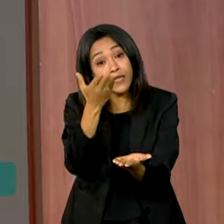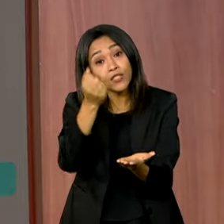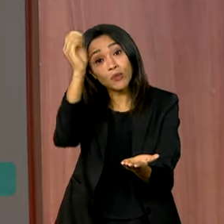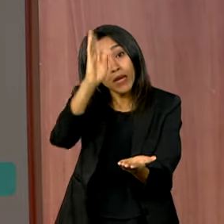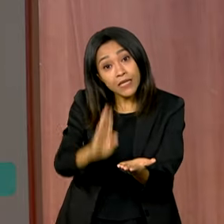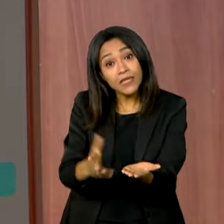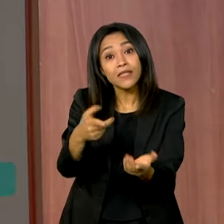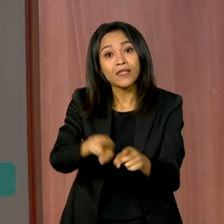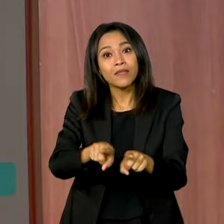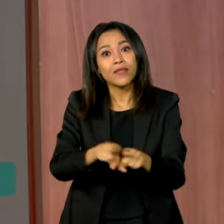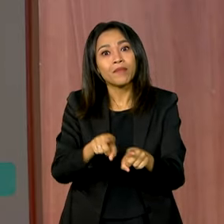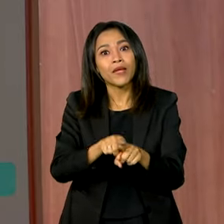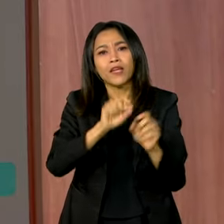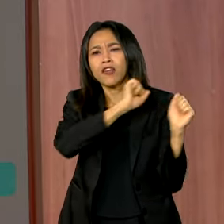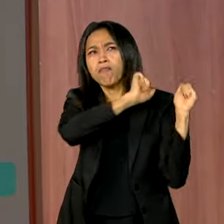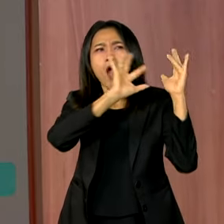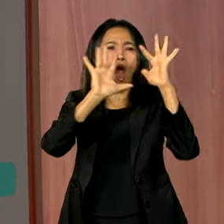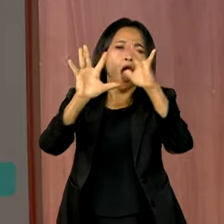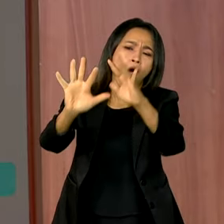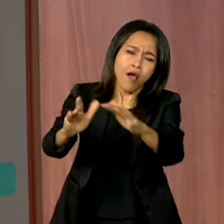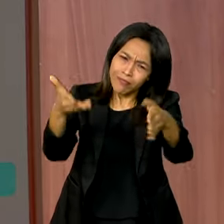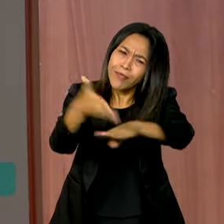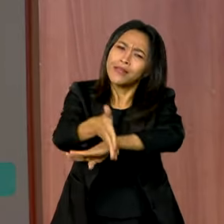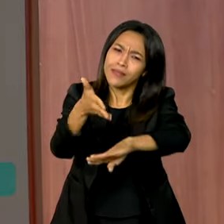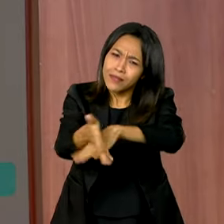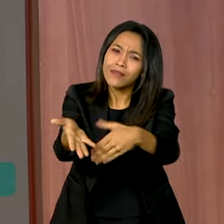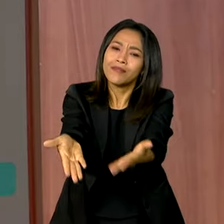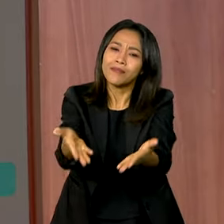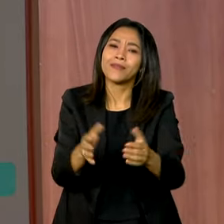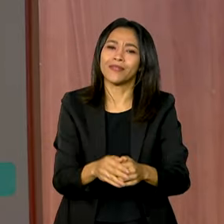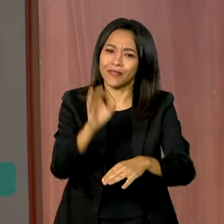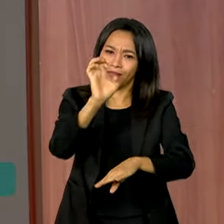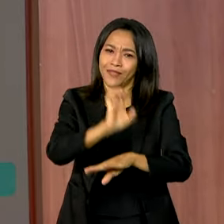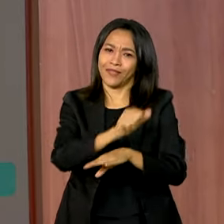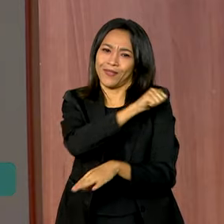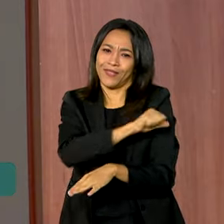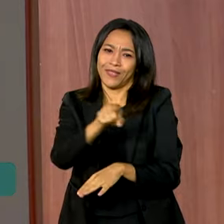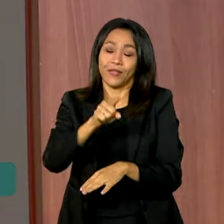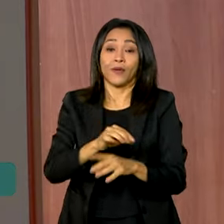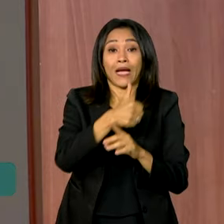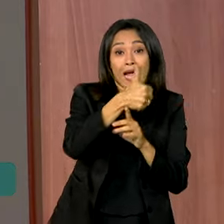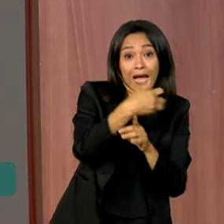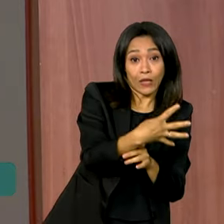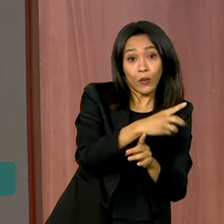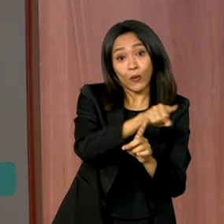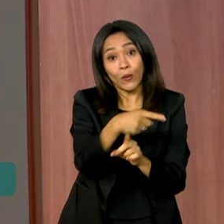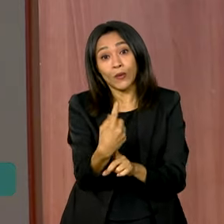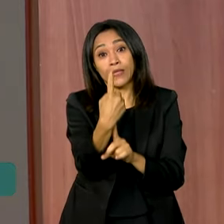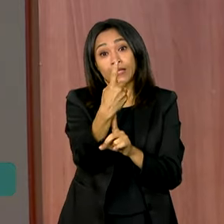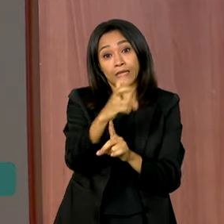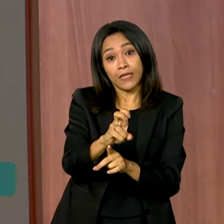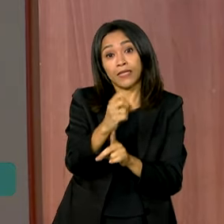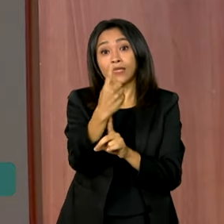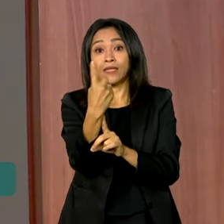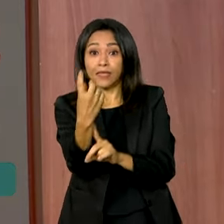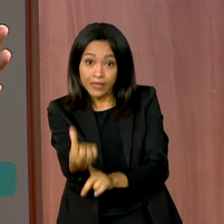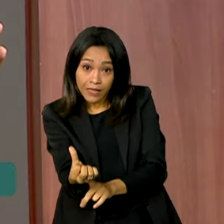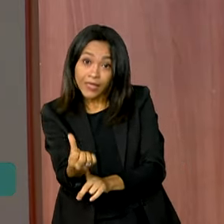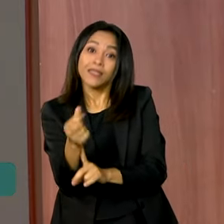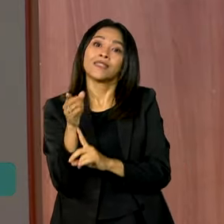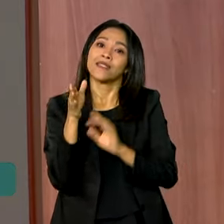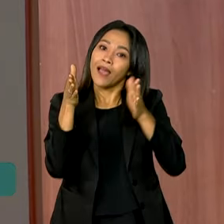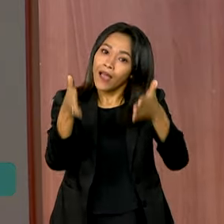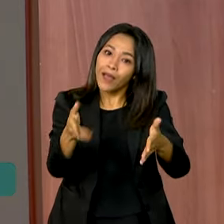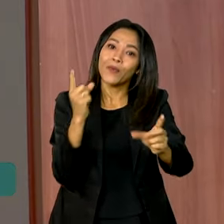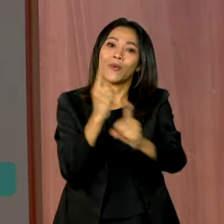Brasil, que está se deslocando para lá, participe. Esse é um momento muito importante. 14, 15 e 16, no Rio de Janeiro, o G20